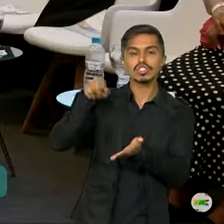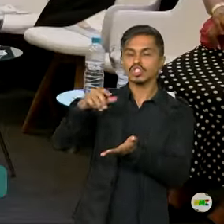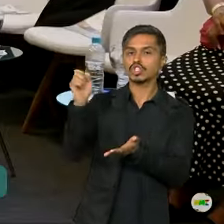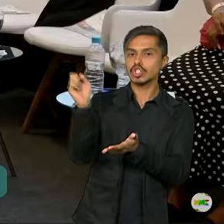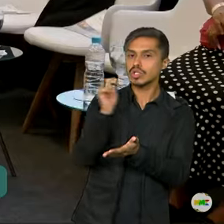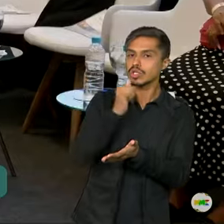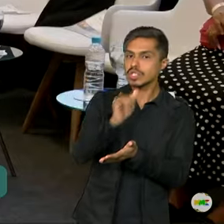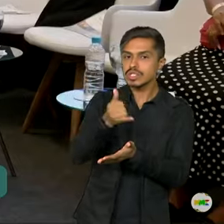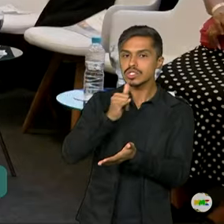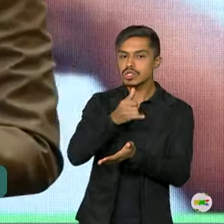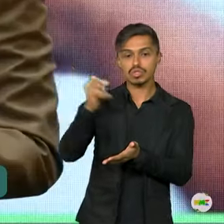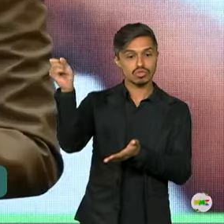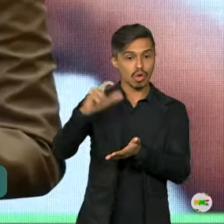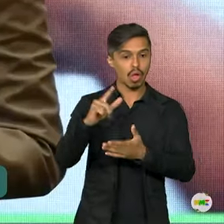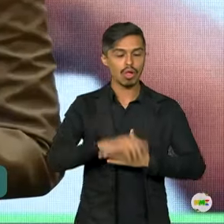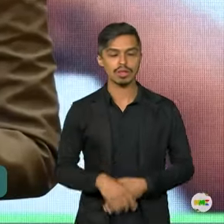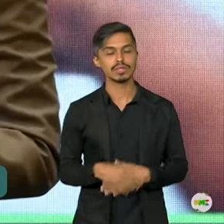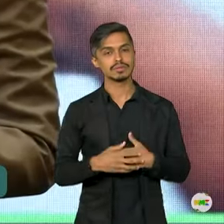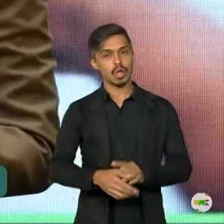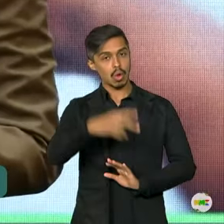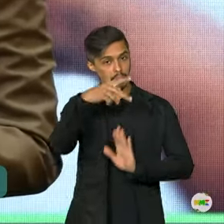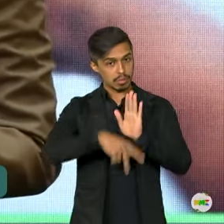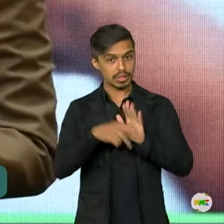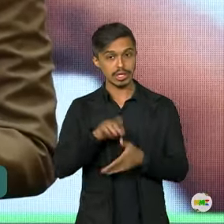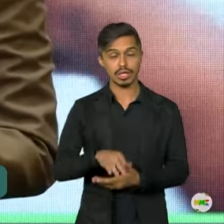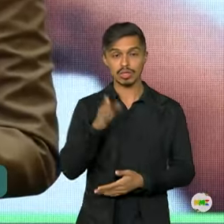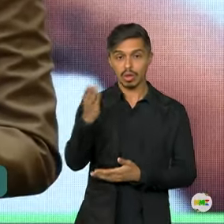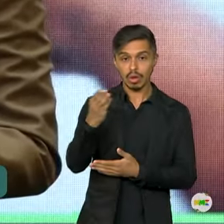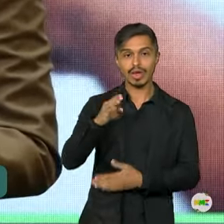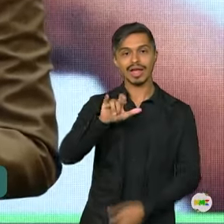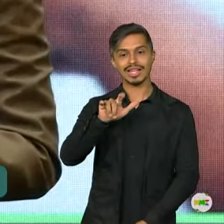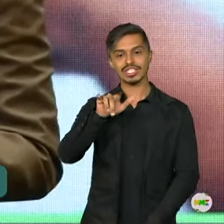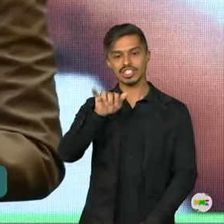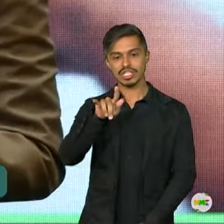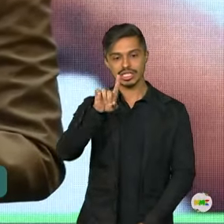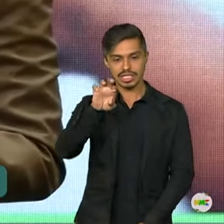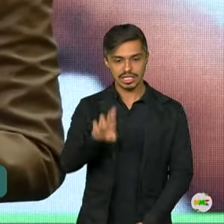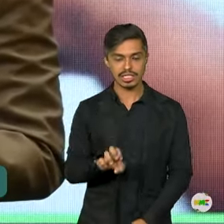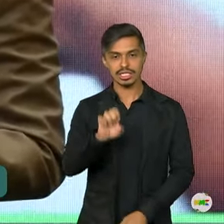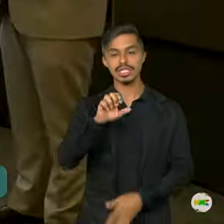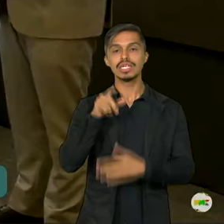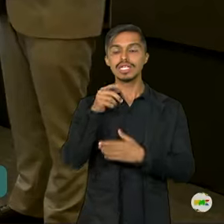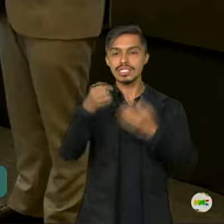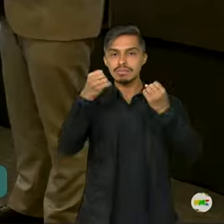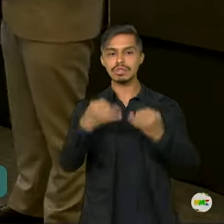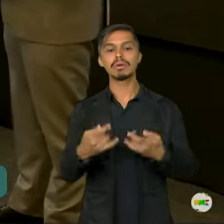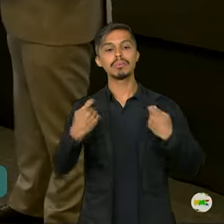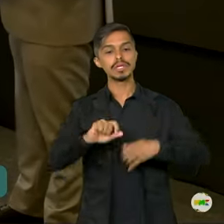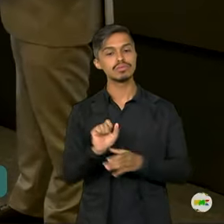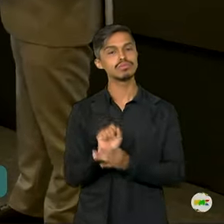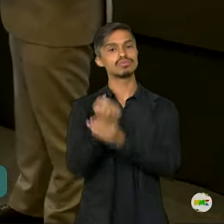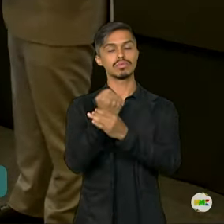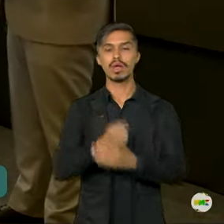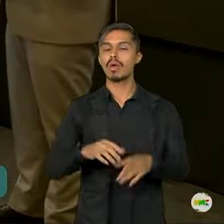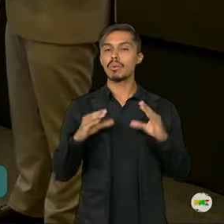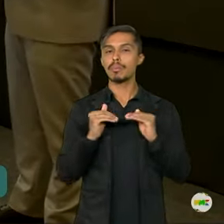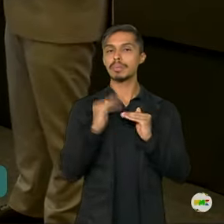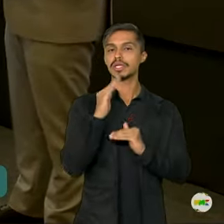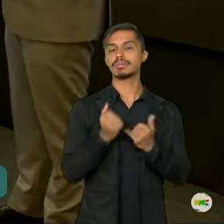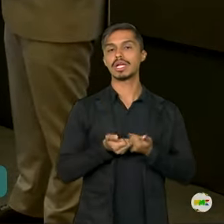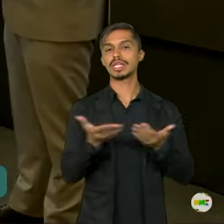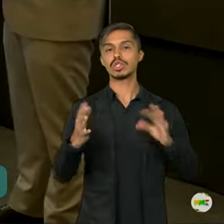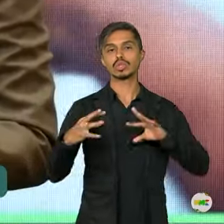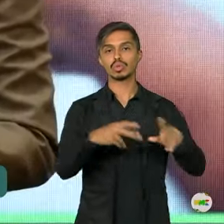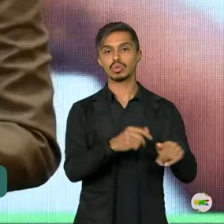lançamento do projeto piloto, o ministro de Minas e Energia, Alexandre Silveira, ressaltou que é preciso assegurar o mínimo a todos